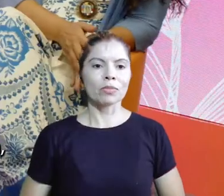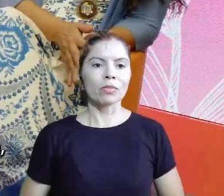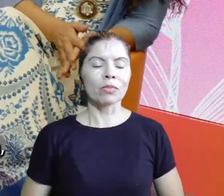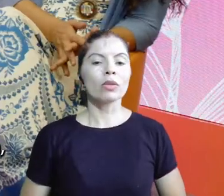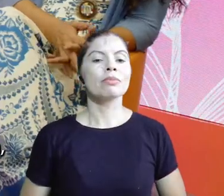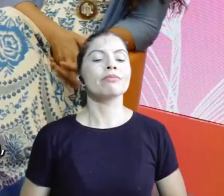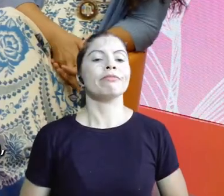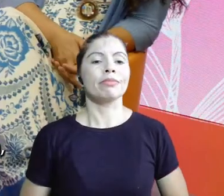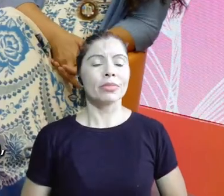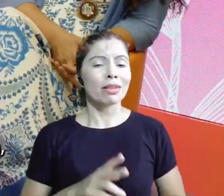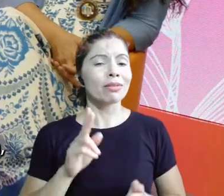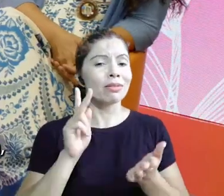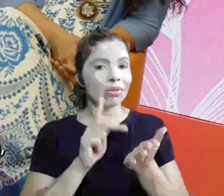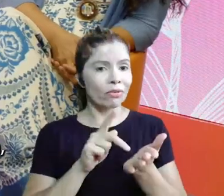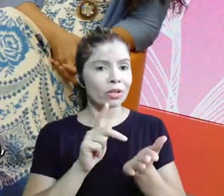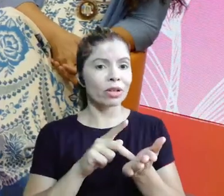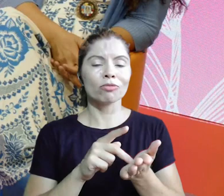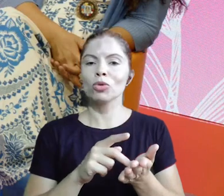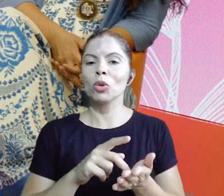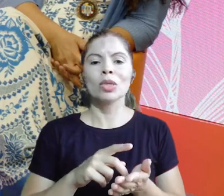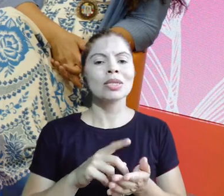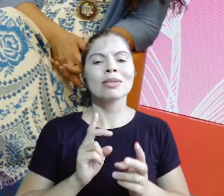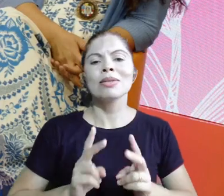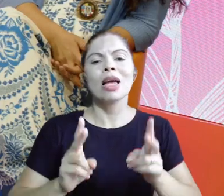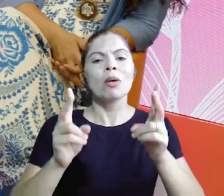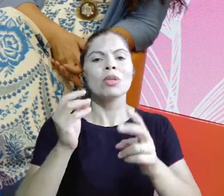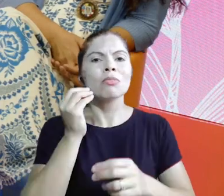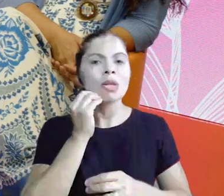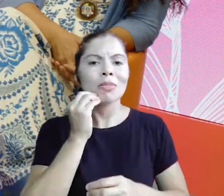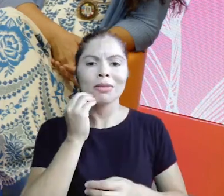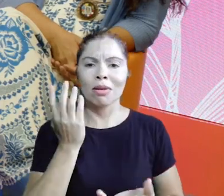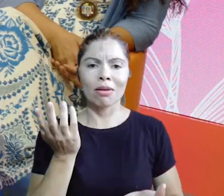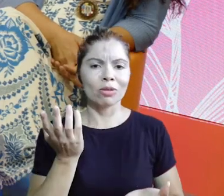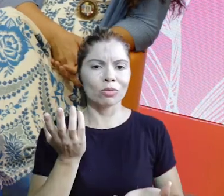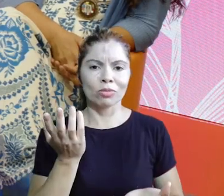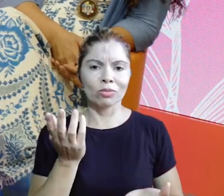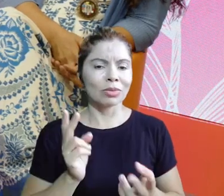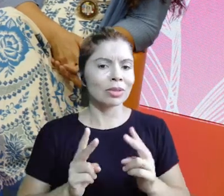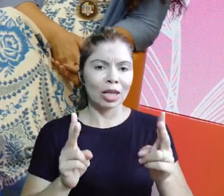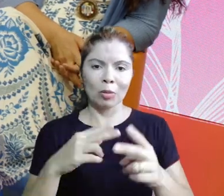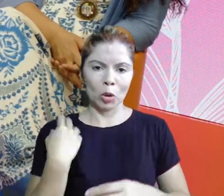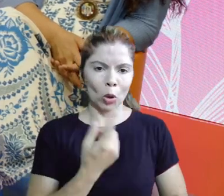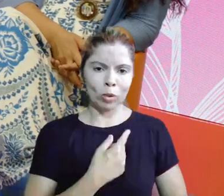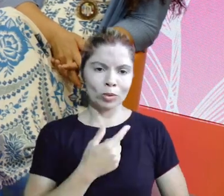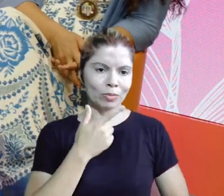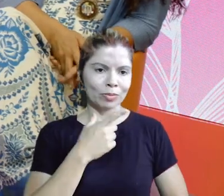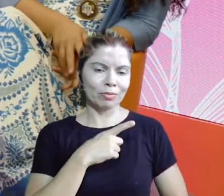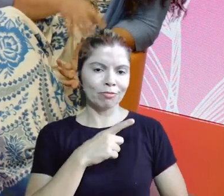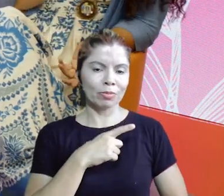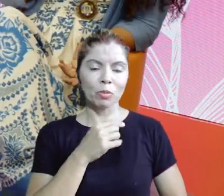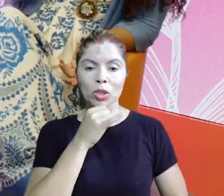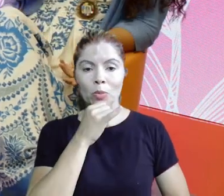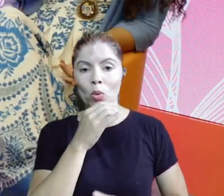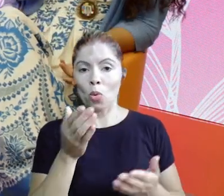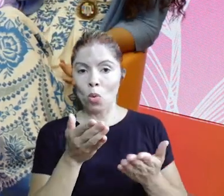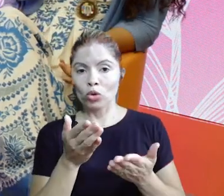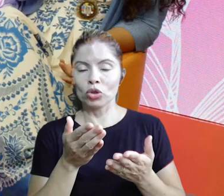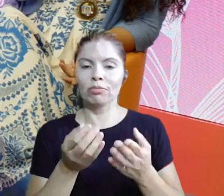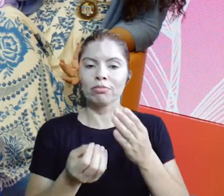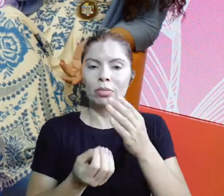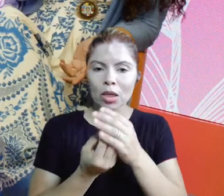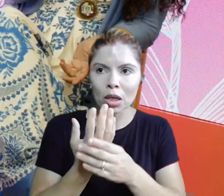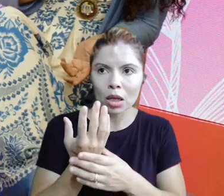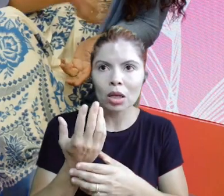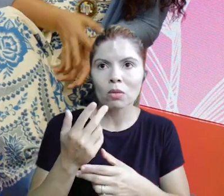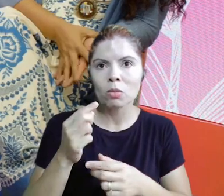dizer isso, Aninha, porque na realidade, a gente está o tempo todo experimentando, né, Gabi? Porque, por exemplo, hoje a gente